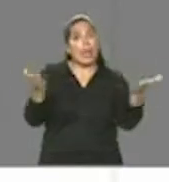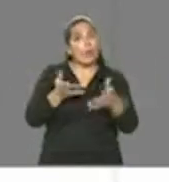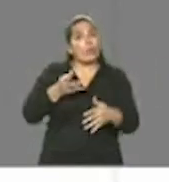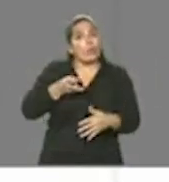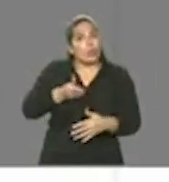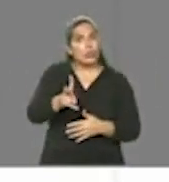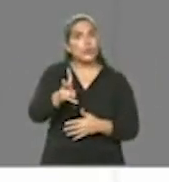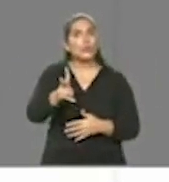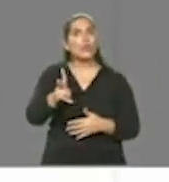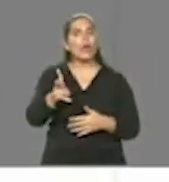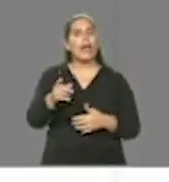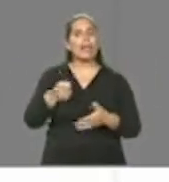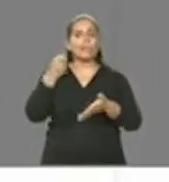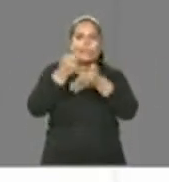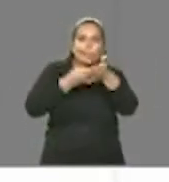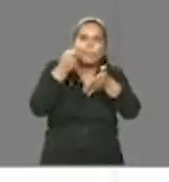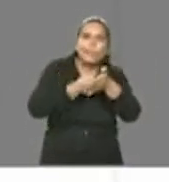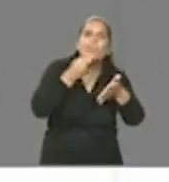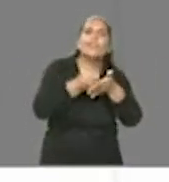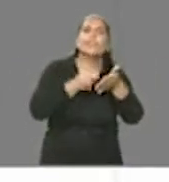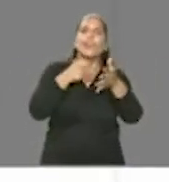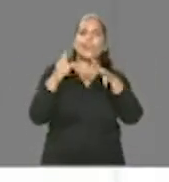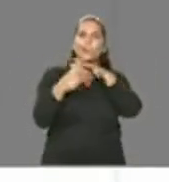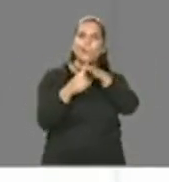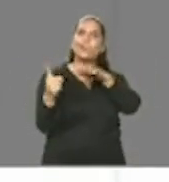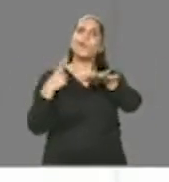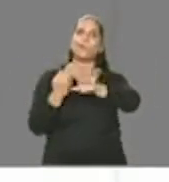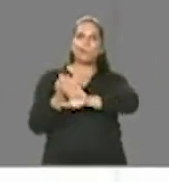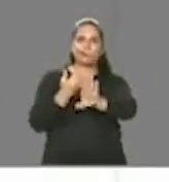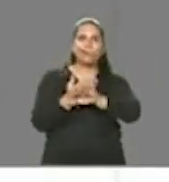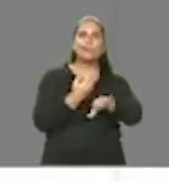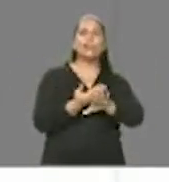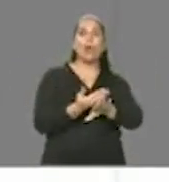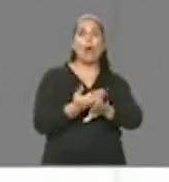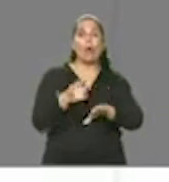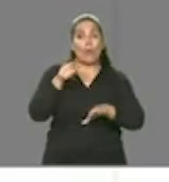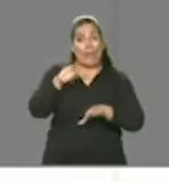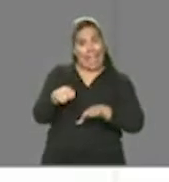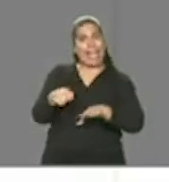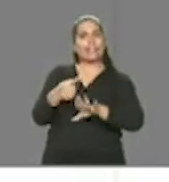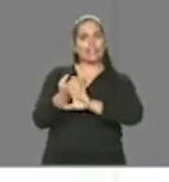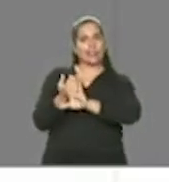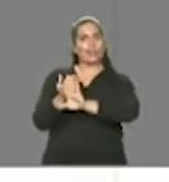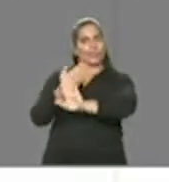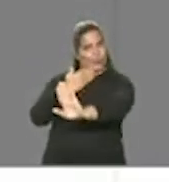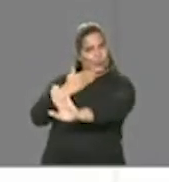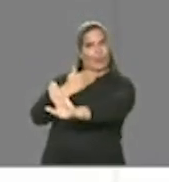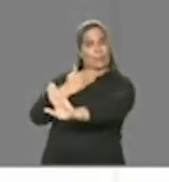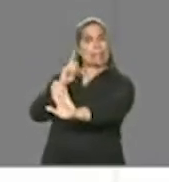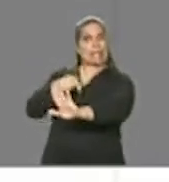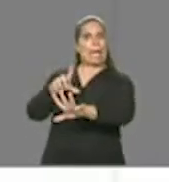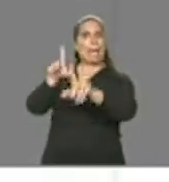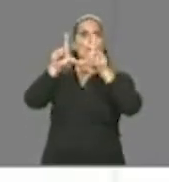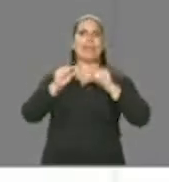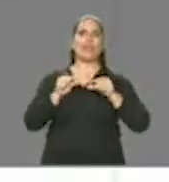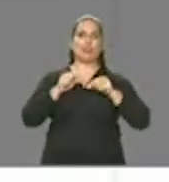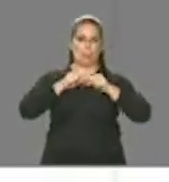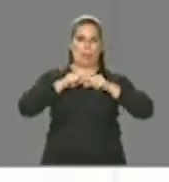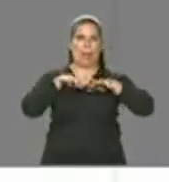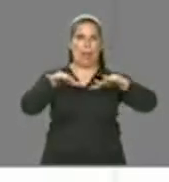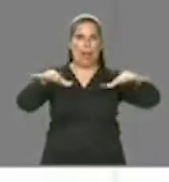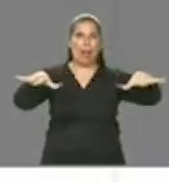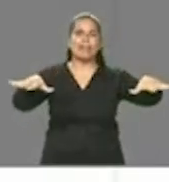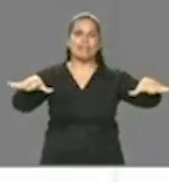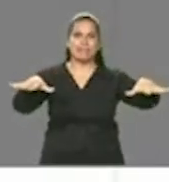nosso esforço de isolamento social, que está mantendo essa curva de disseminação sob controle.